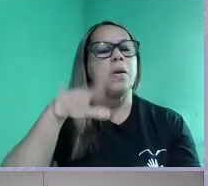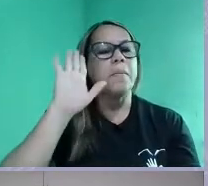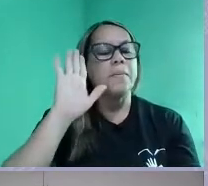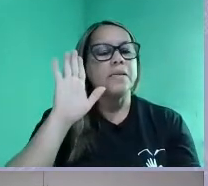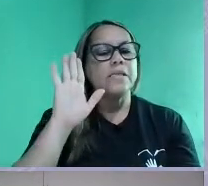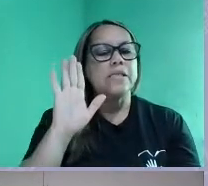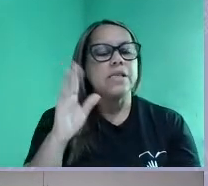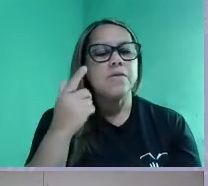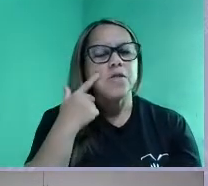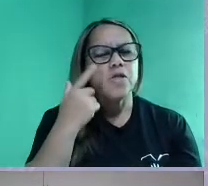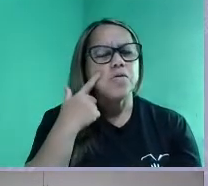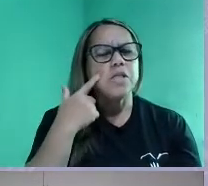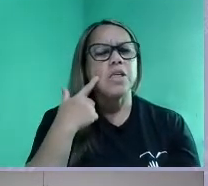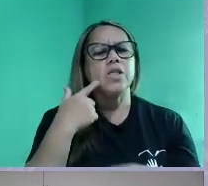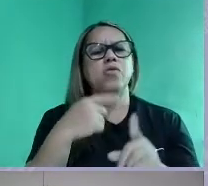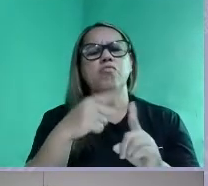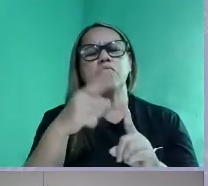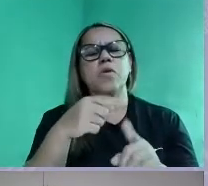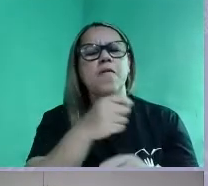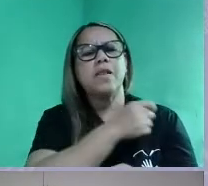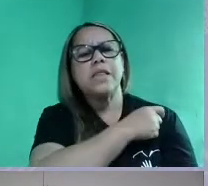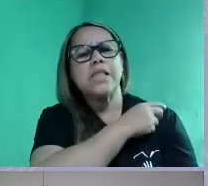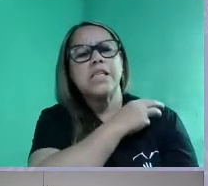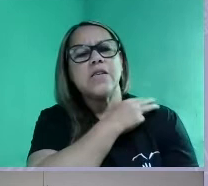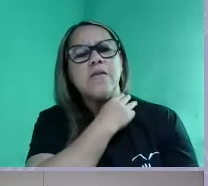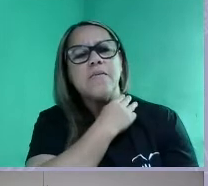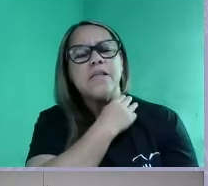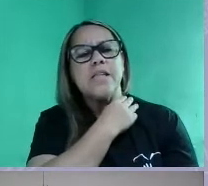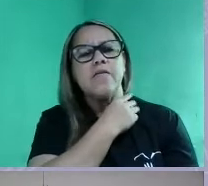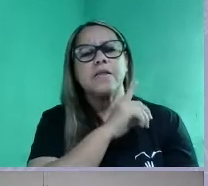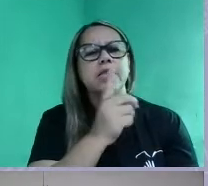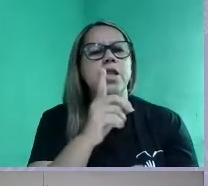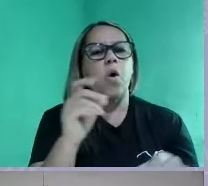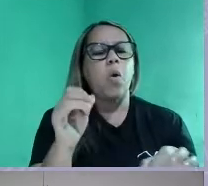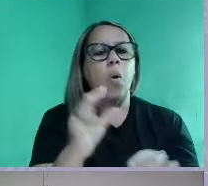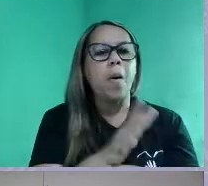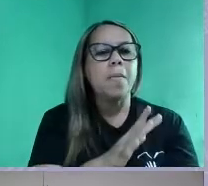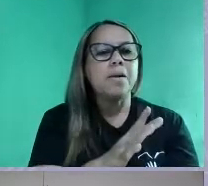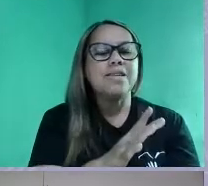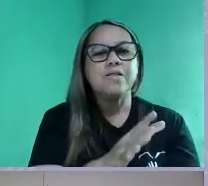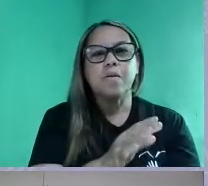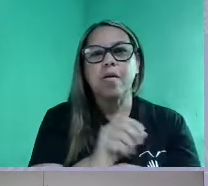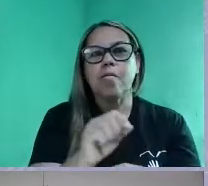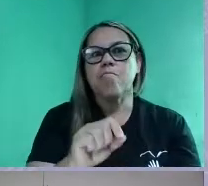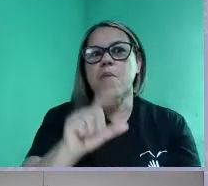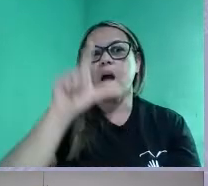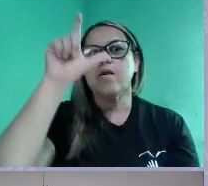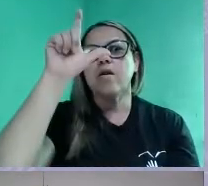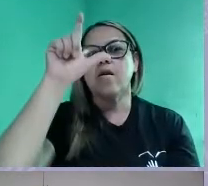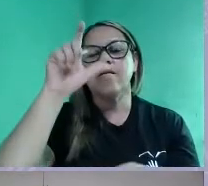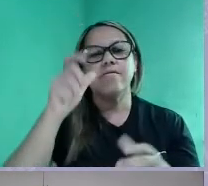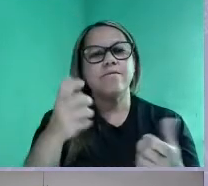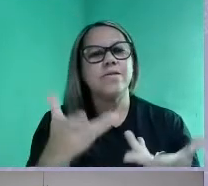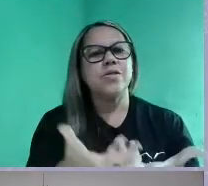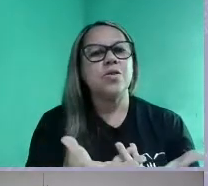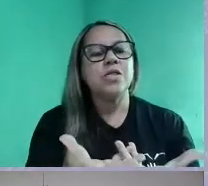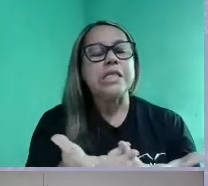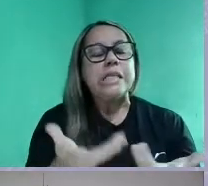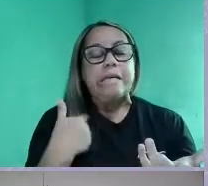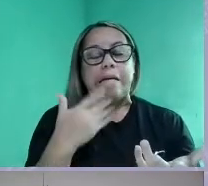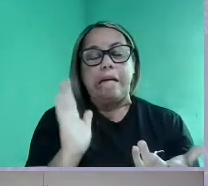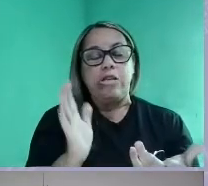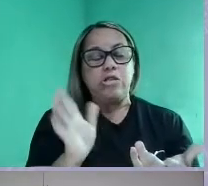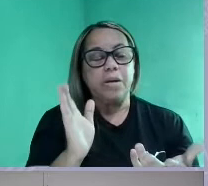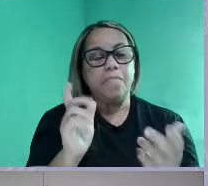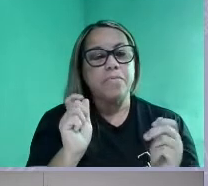observa o nível de ensino fundamental incompleto é a taxa maior entre todos, certo? E aí a gente já pode